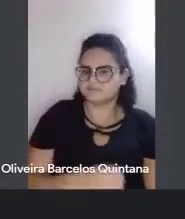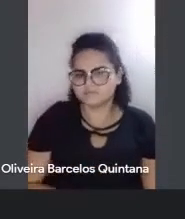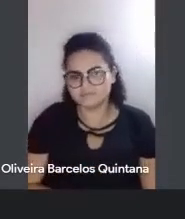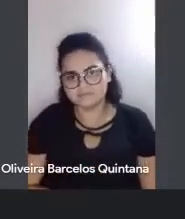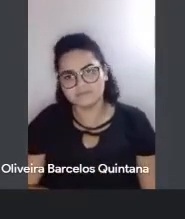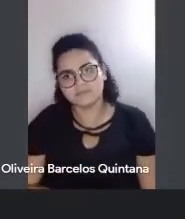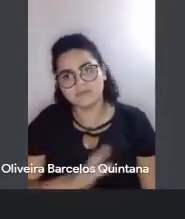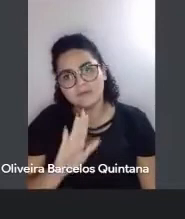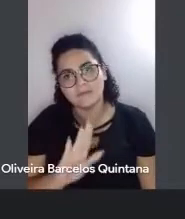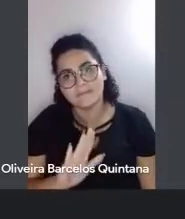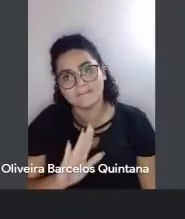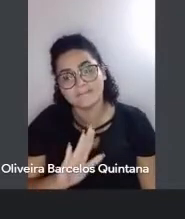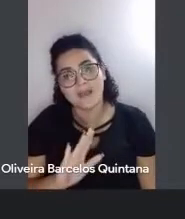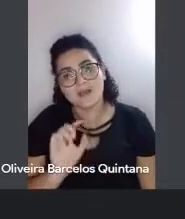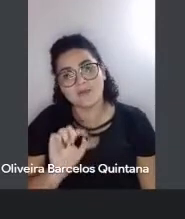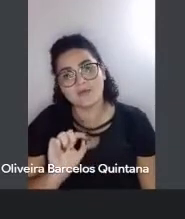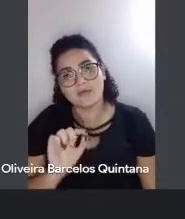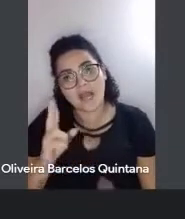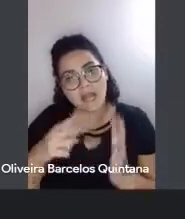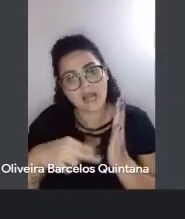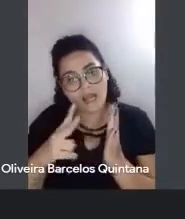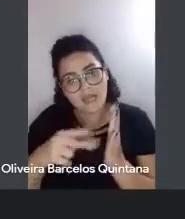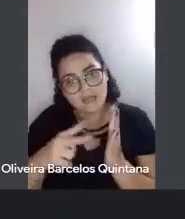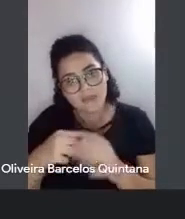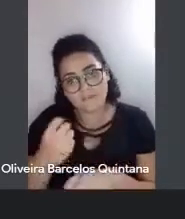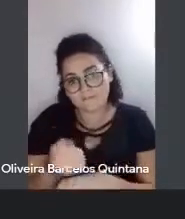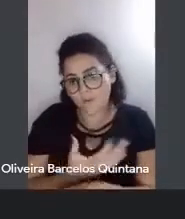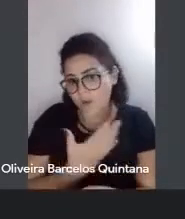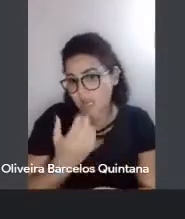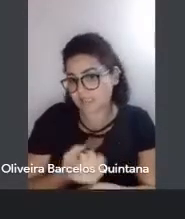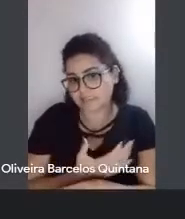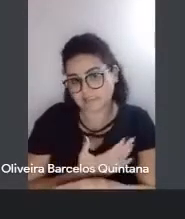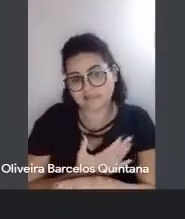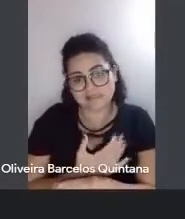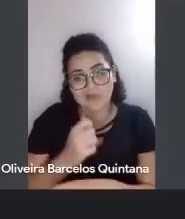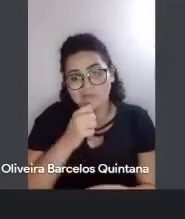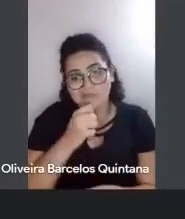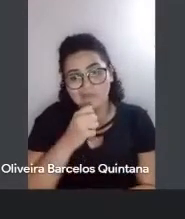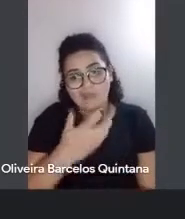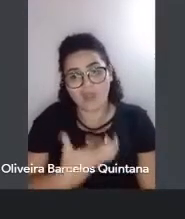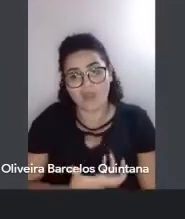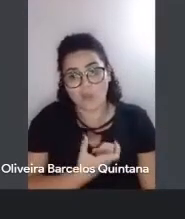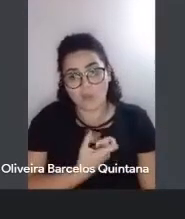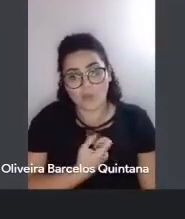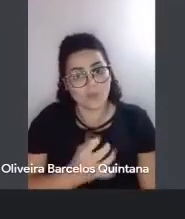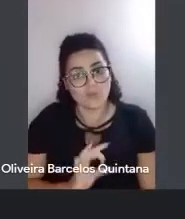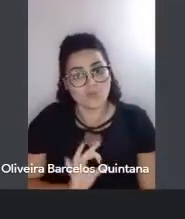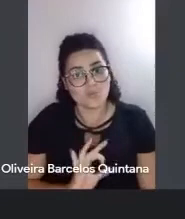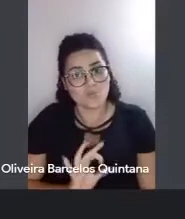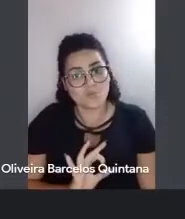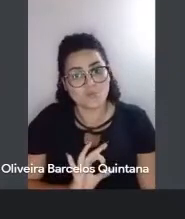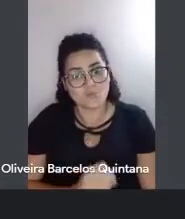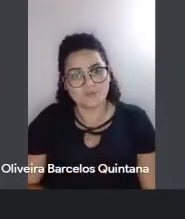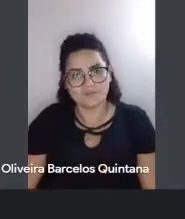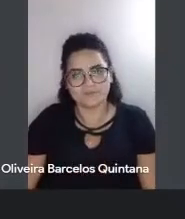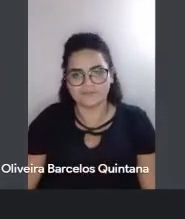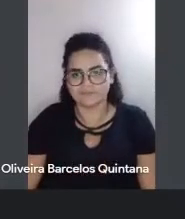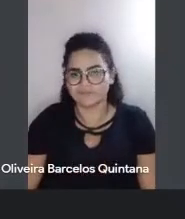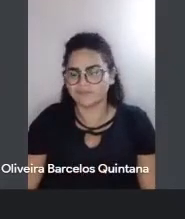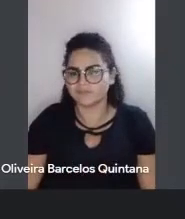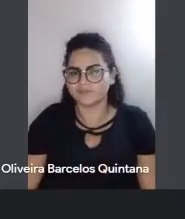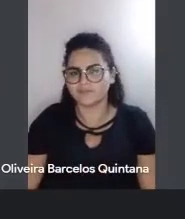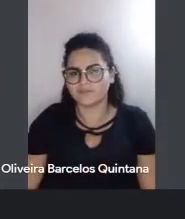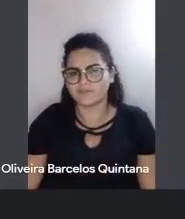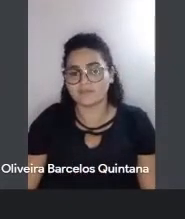escandaliza os leitores de poesia, justamente, porque ali... É o narrador sincero, é o